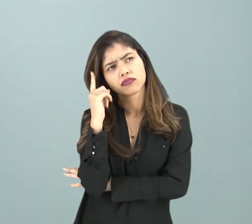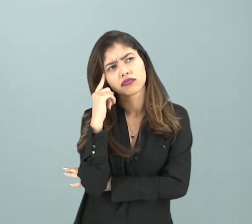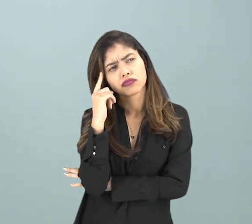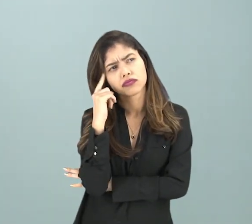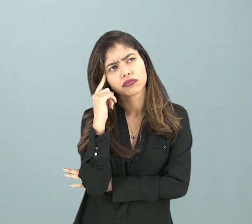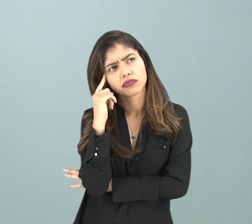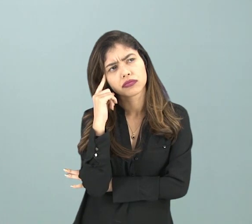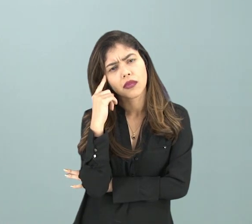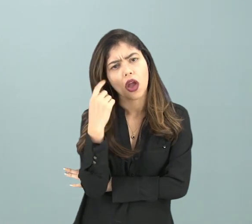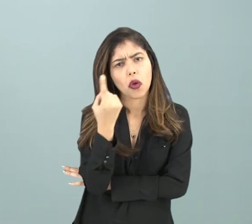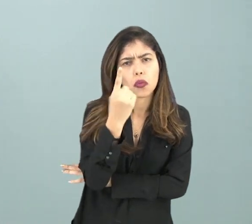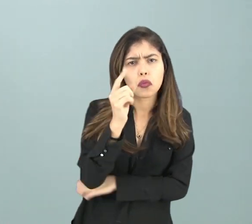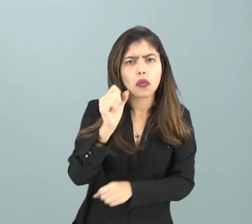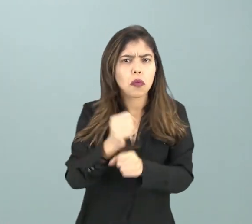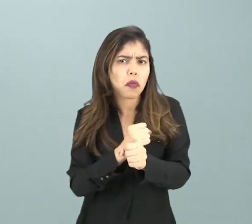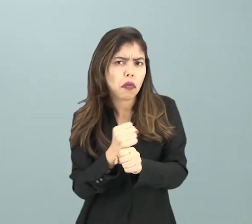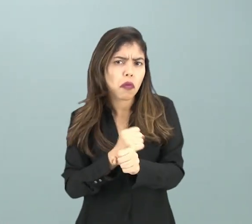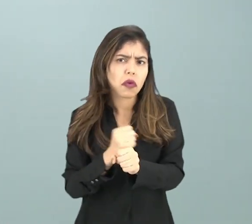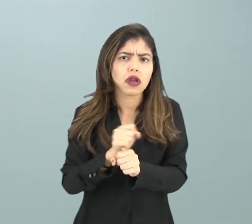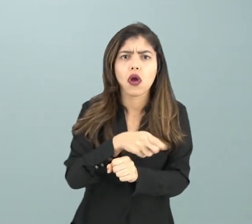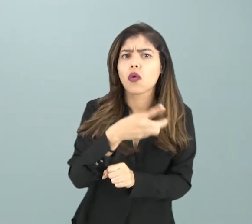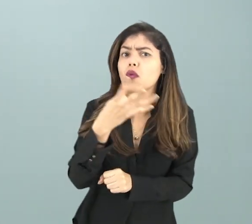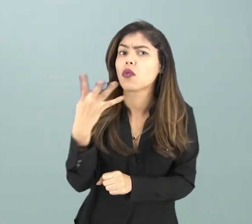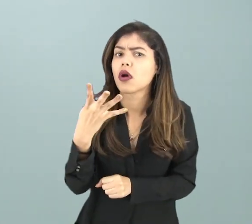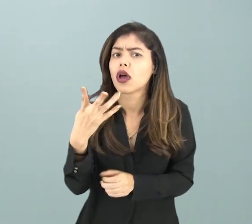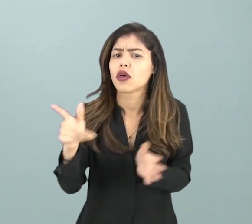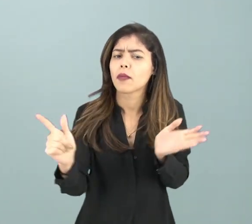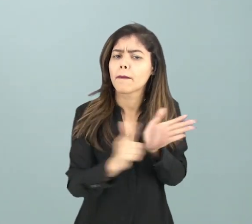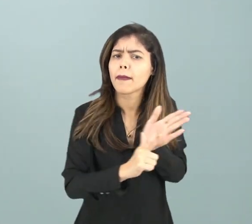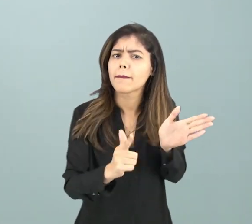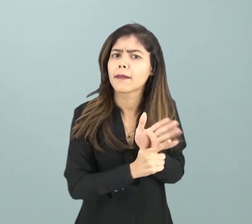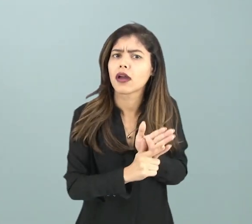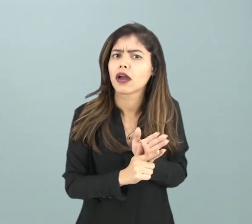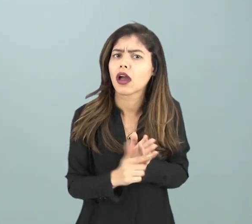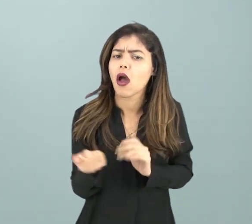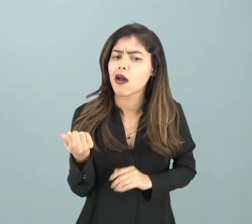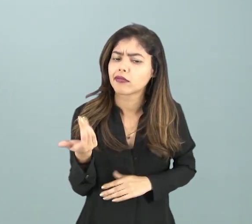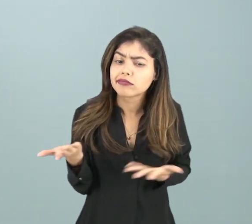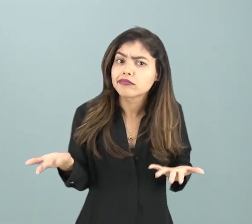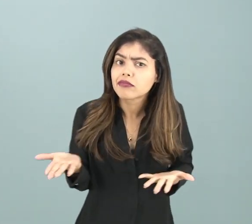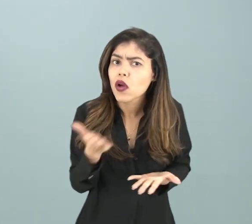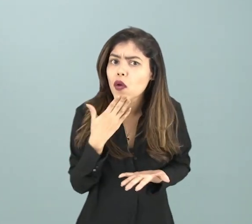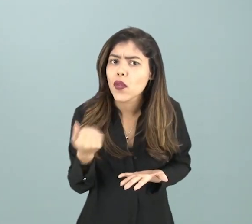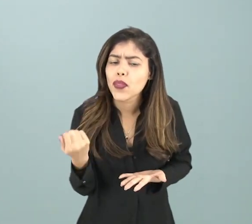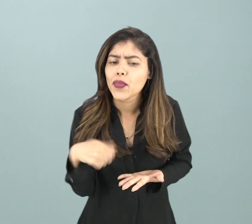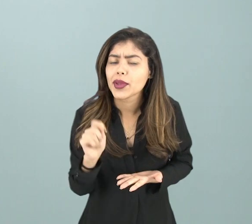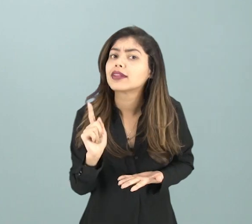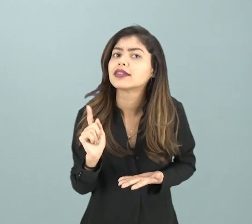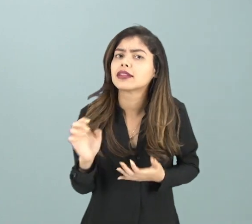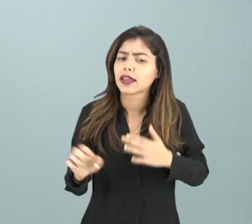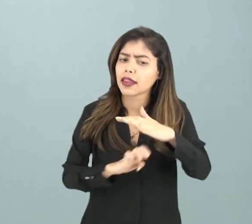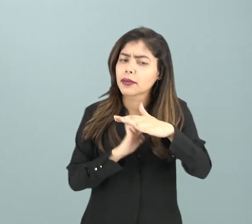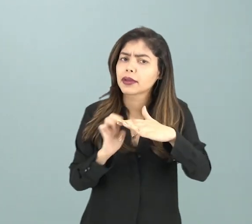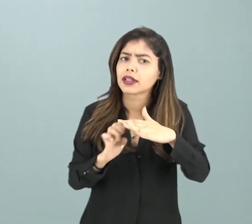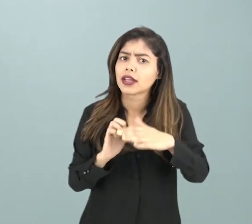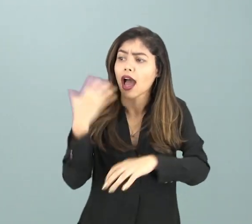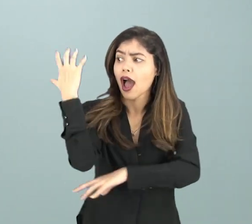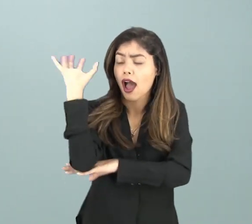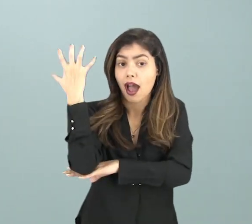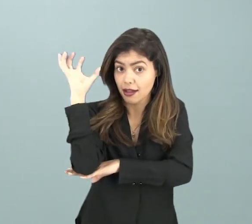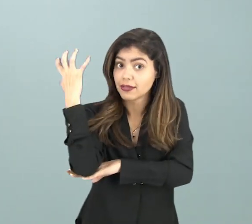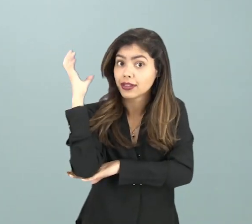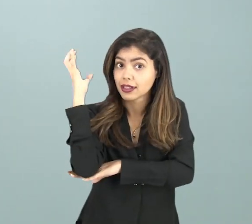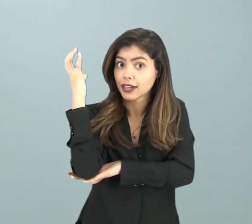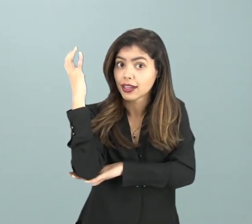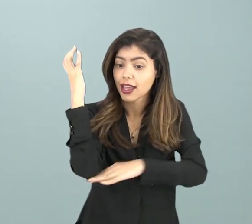ao longo de um ano, quanto papel acaba sendo economizado por essa empresa? Quantas árvores